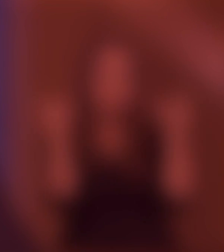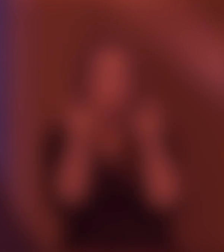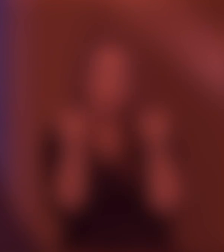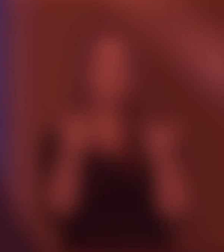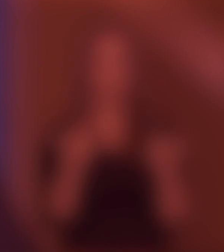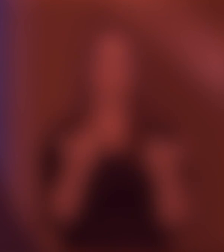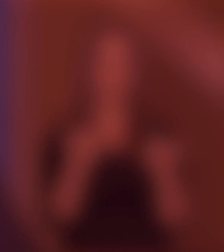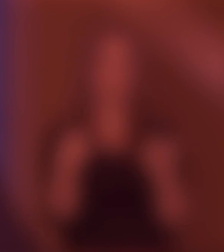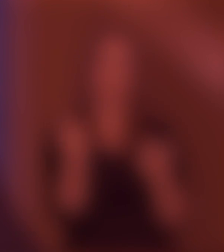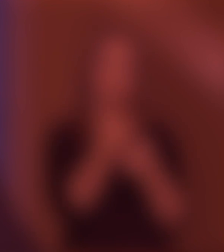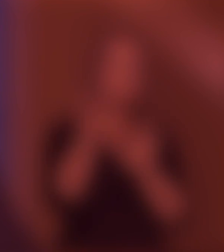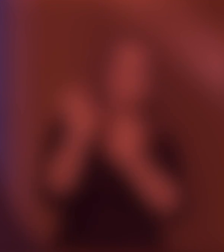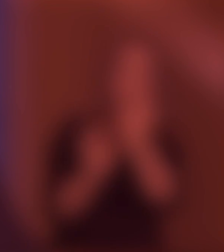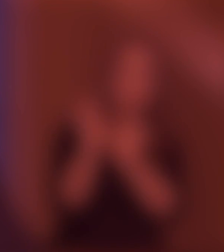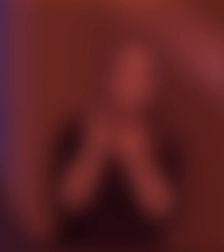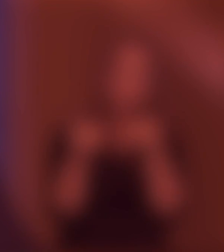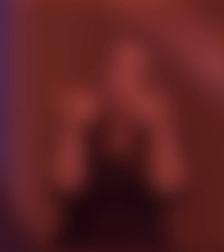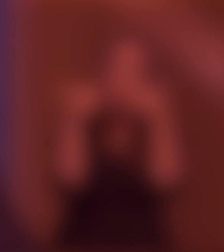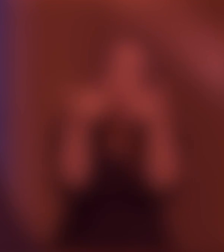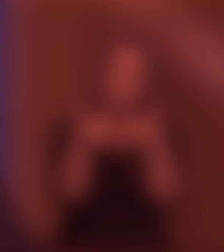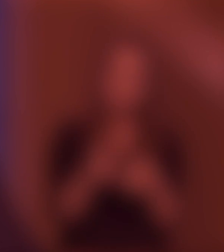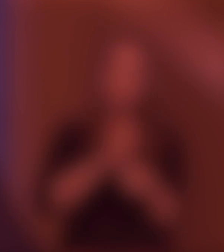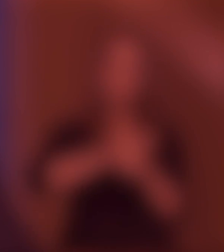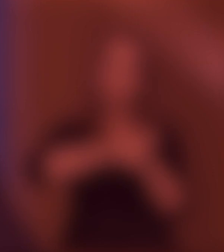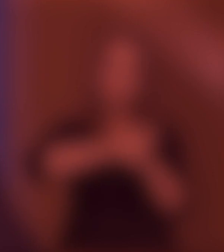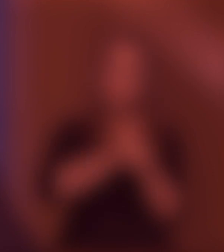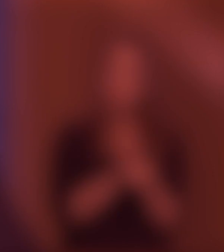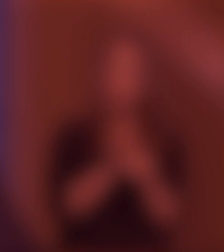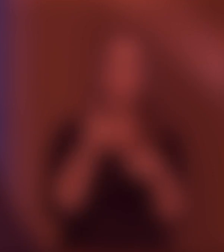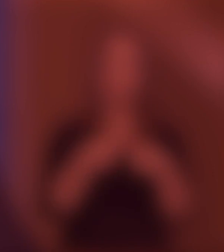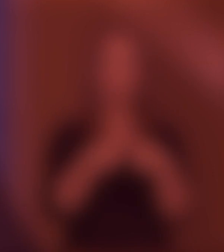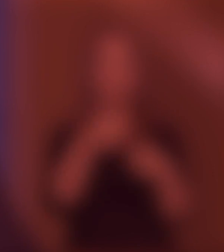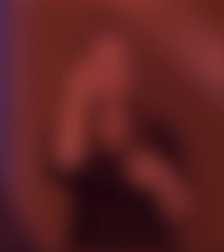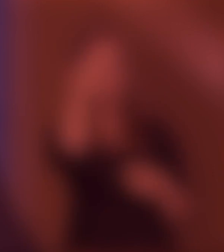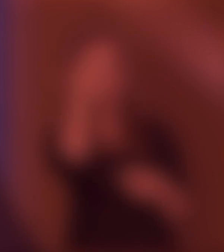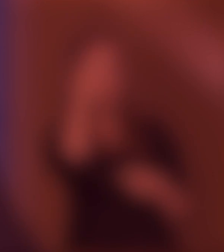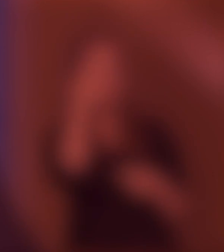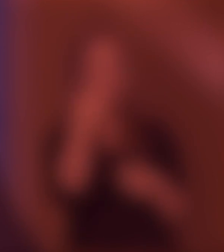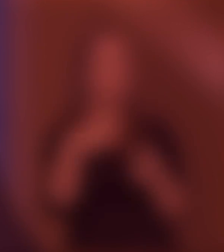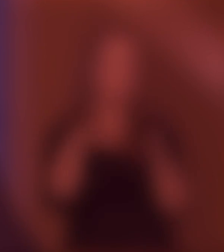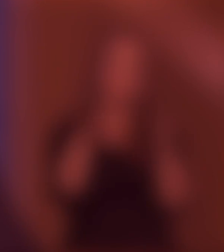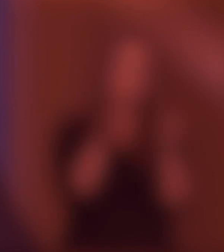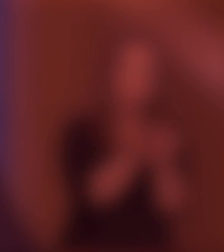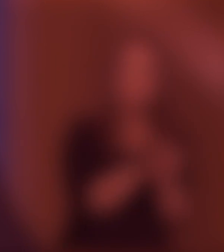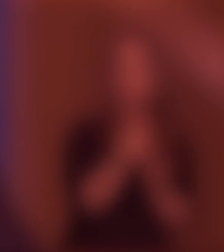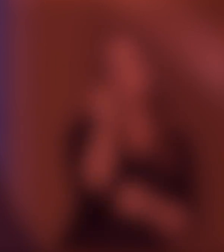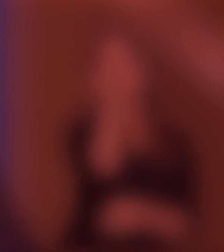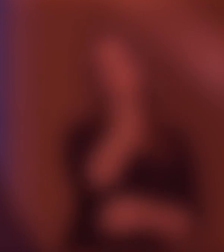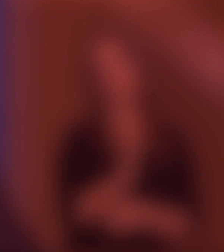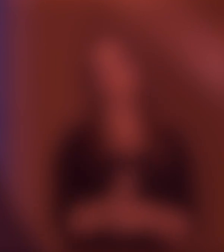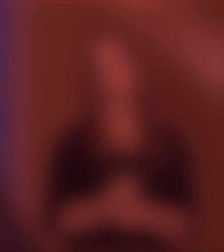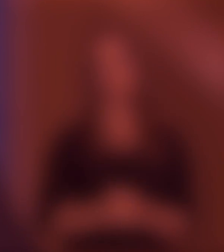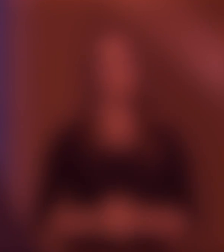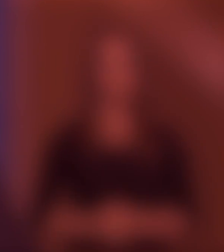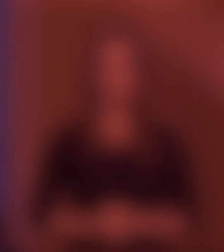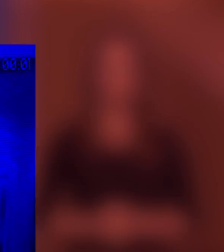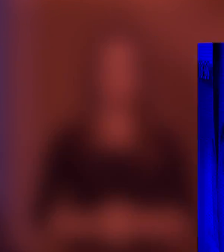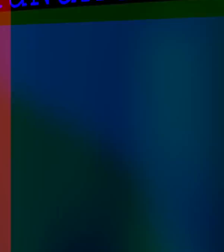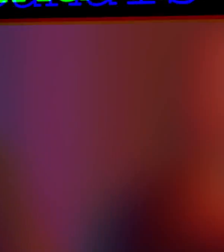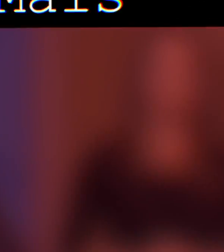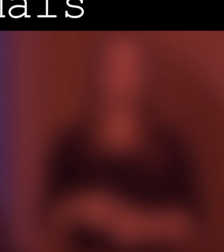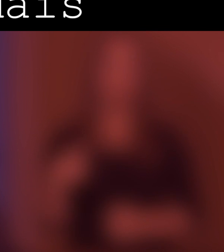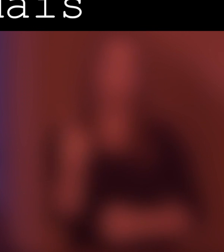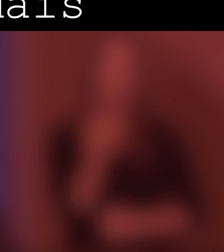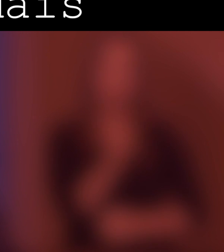É apologia à morte e tortura. Ditadura nunca mais, democracia e liberdade. Constituição acima de